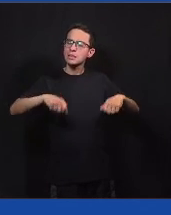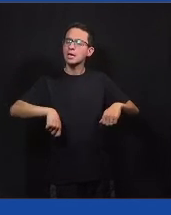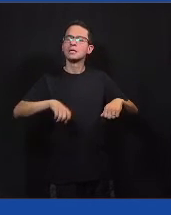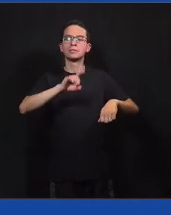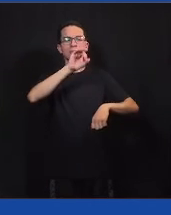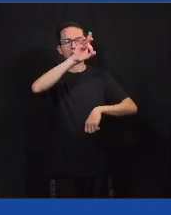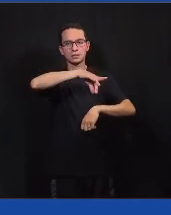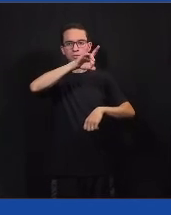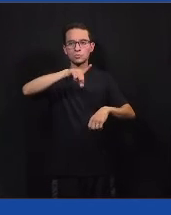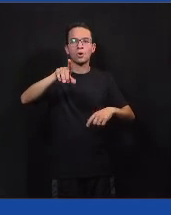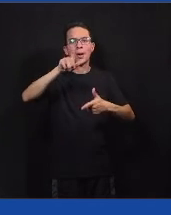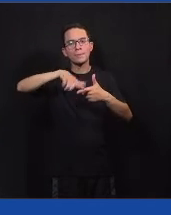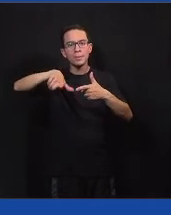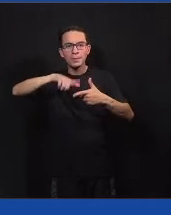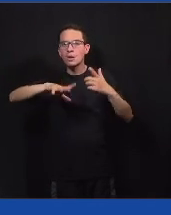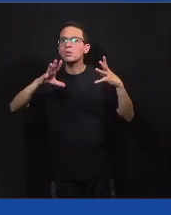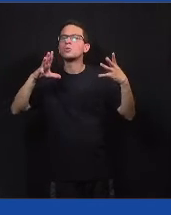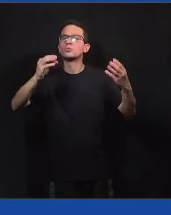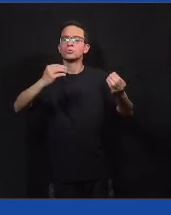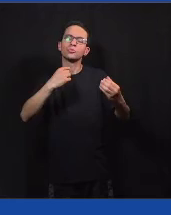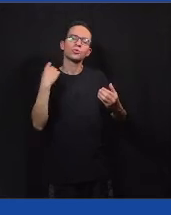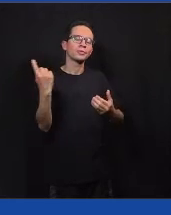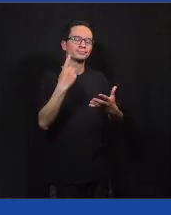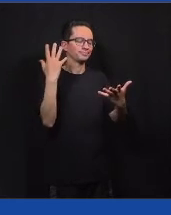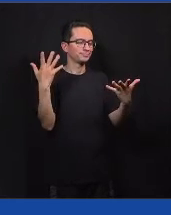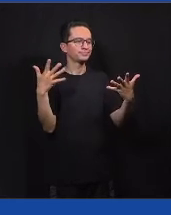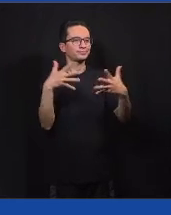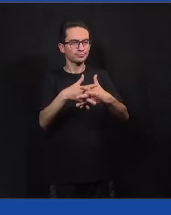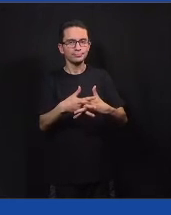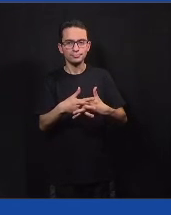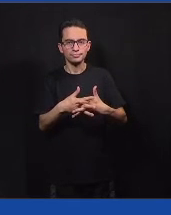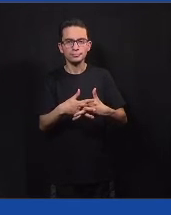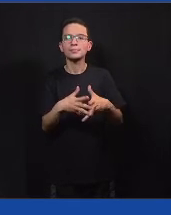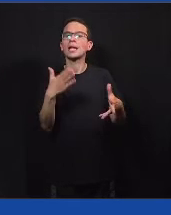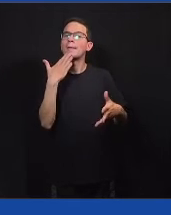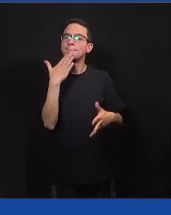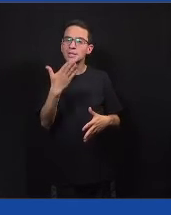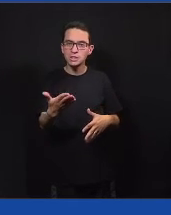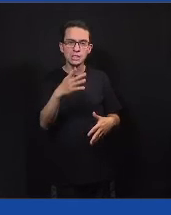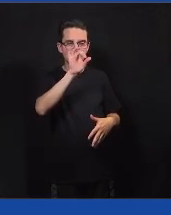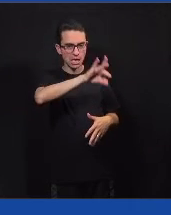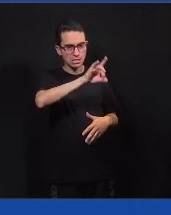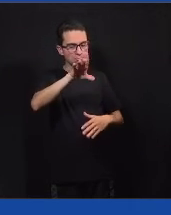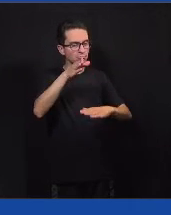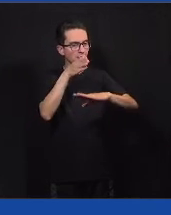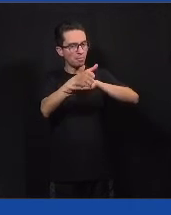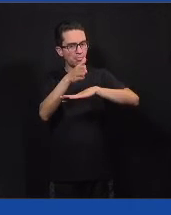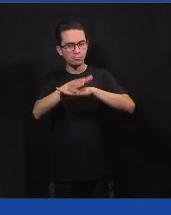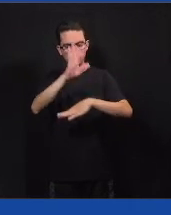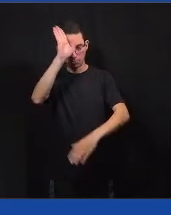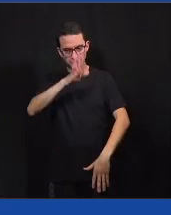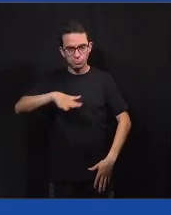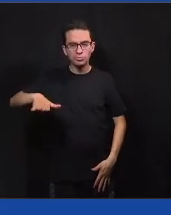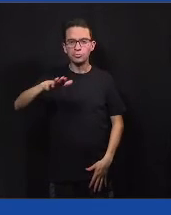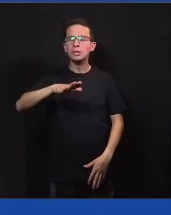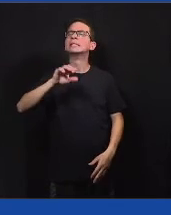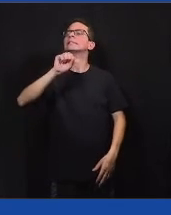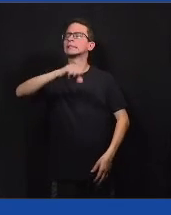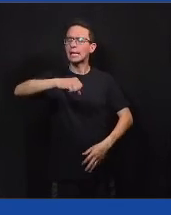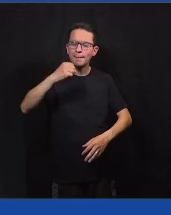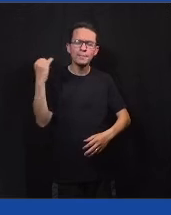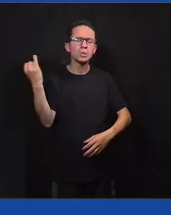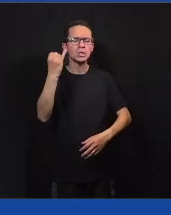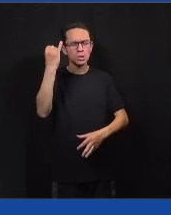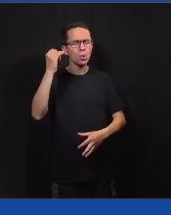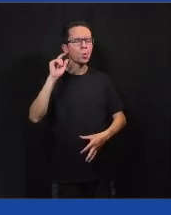daquelas questões que a gente levanta ali. Então, a gente pede para que todo mundo participe, que a consulta aberta do Brasil inteiro e é muito importante que a gente consiga